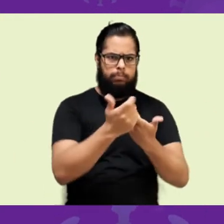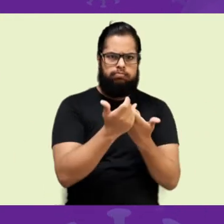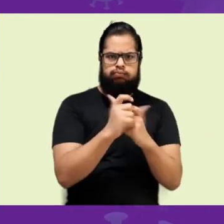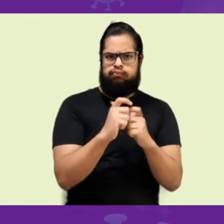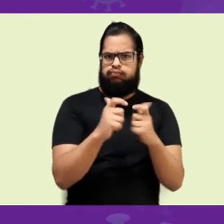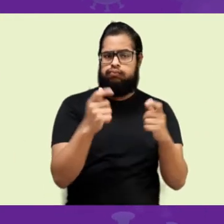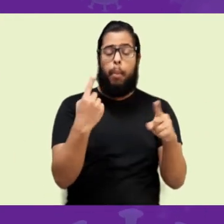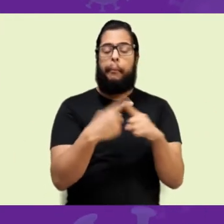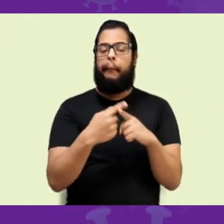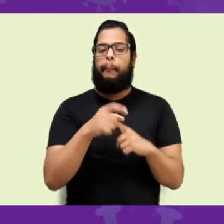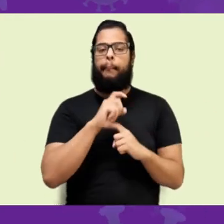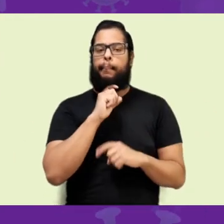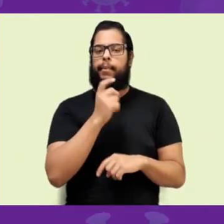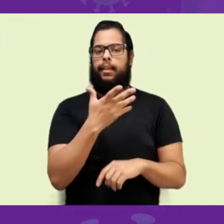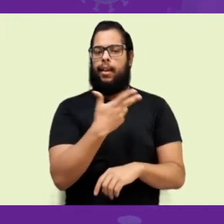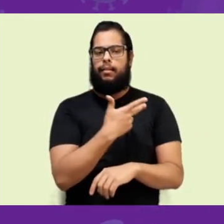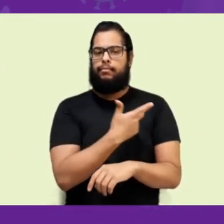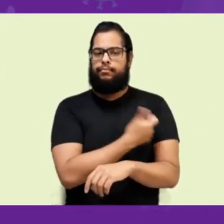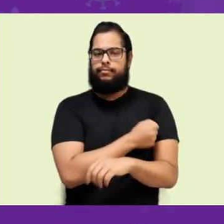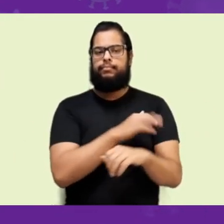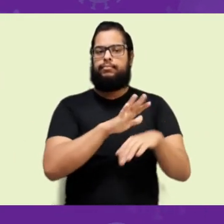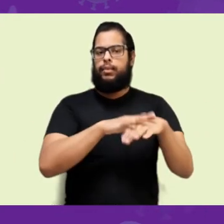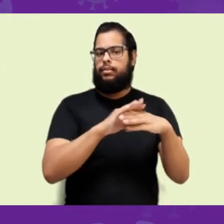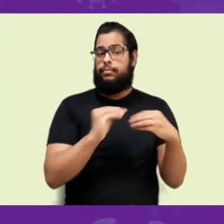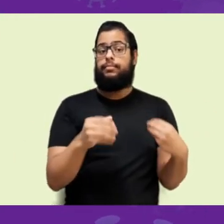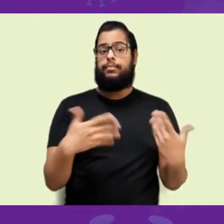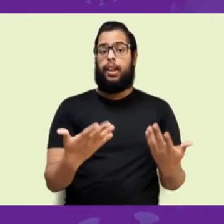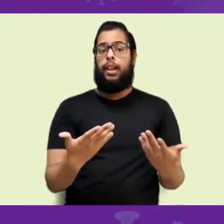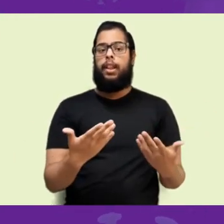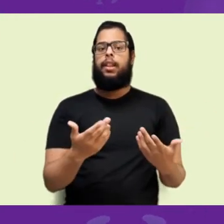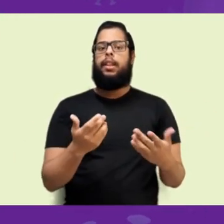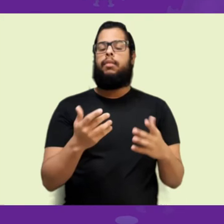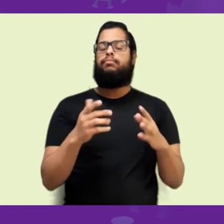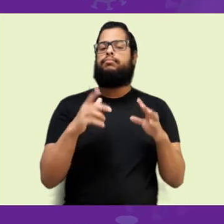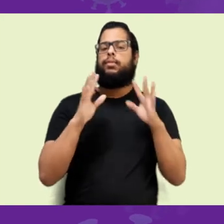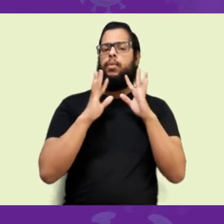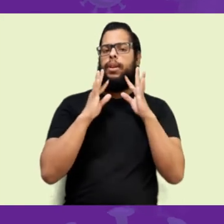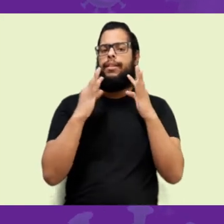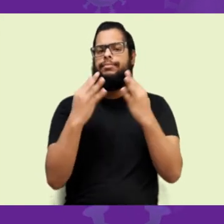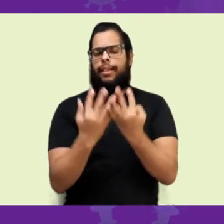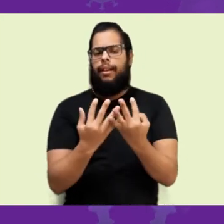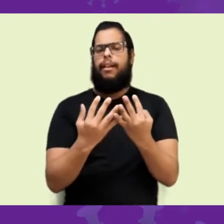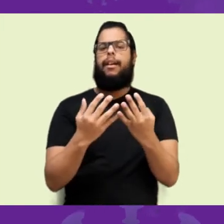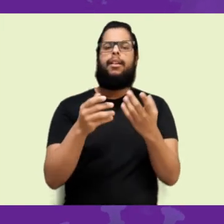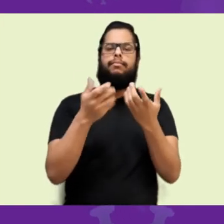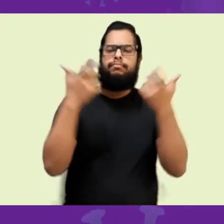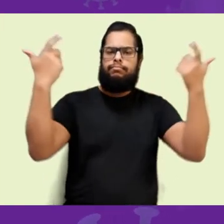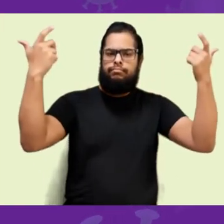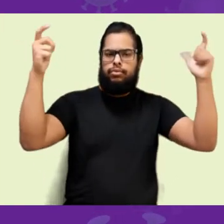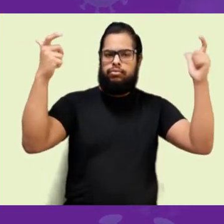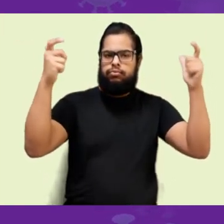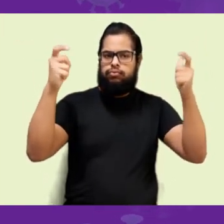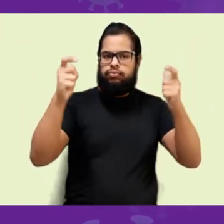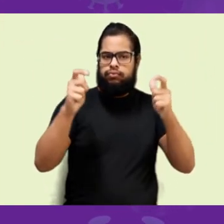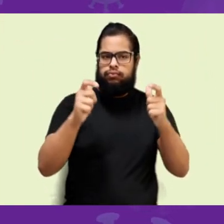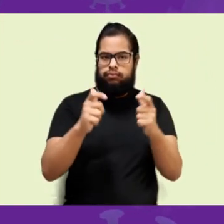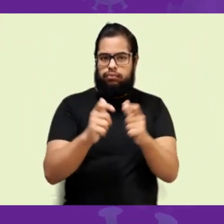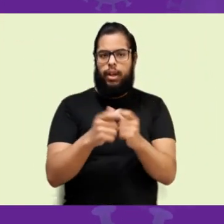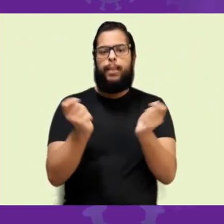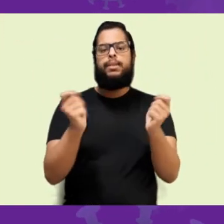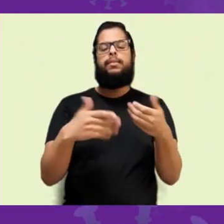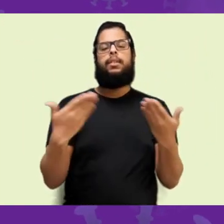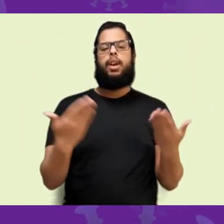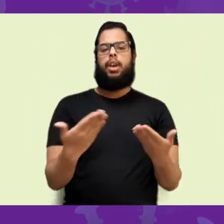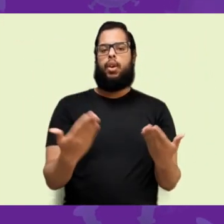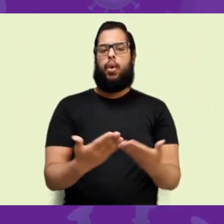contenção, de isolamento social, o número de casos caiu. Pode ser que agora, à medida que a gente vai afrouxando, comece a subir novamente